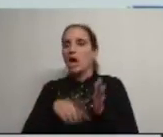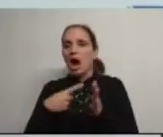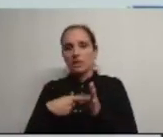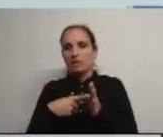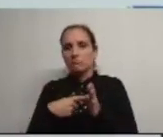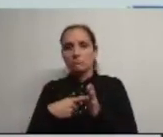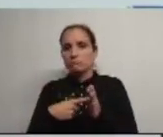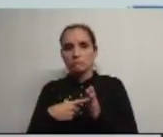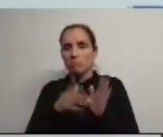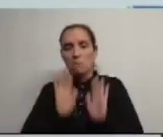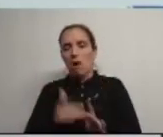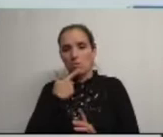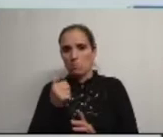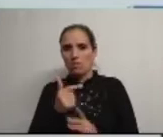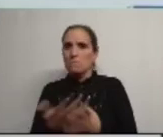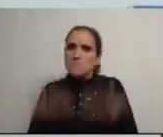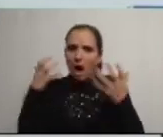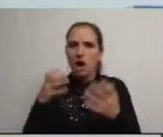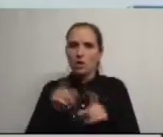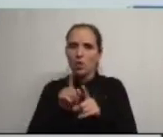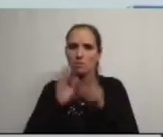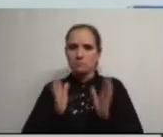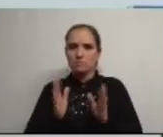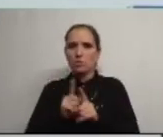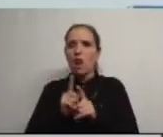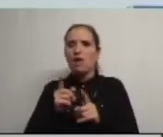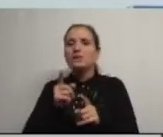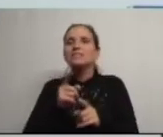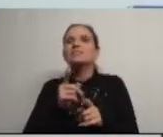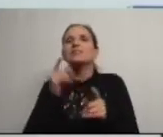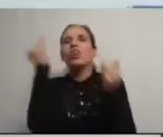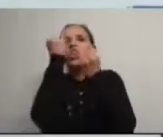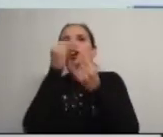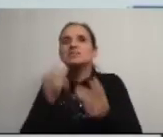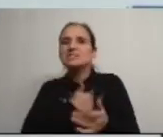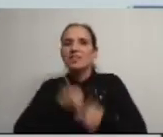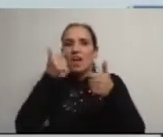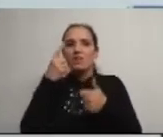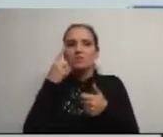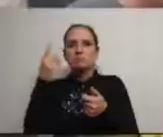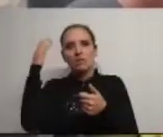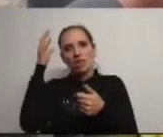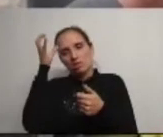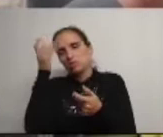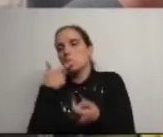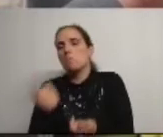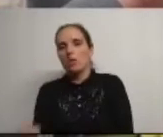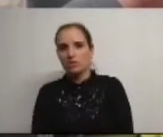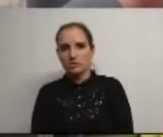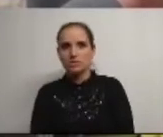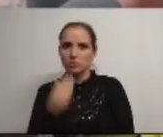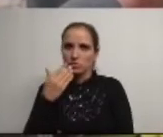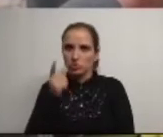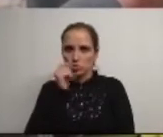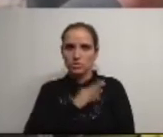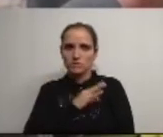parar a Águeda precisa e merece ser muito mais do que uma Smart City virtual obrigado muito obrigado Sr. Deputado